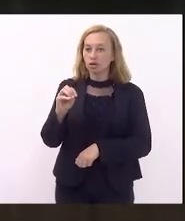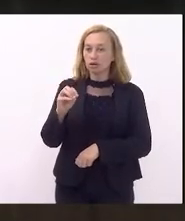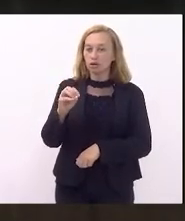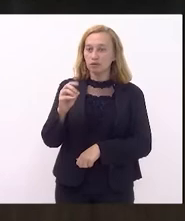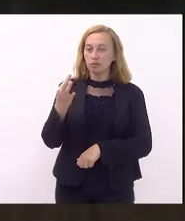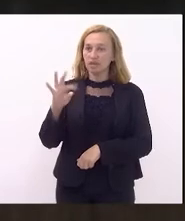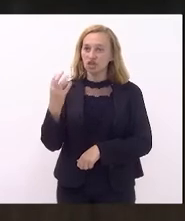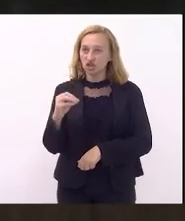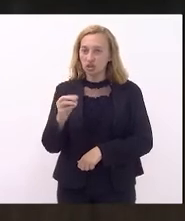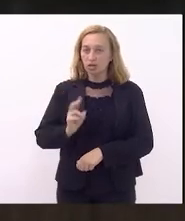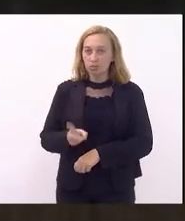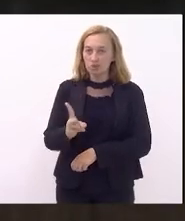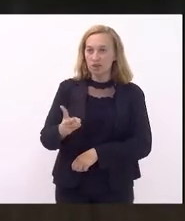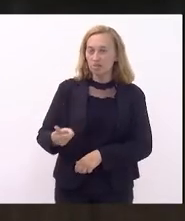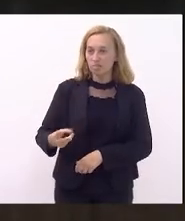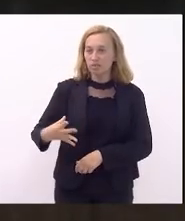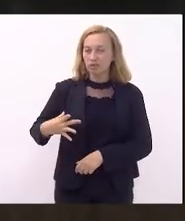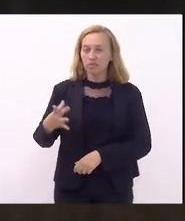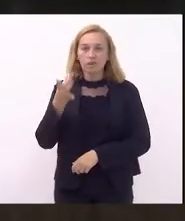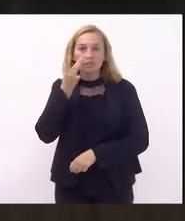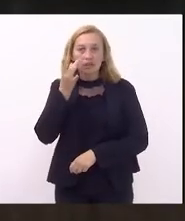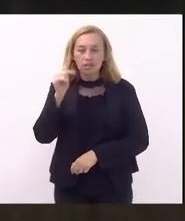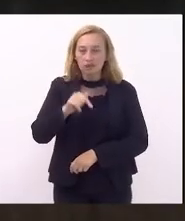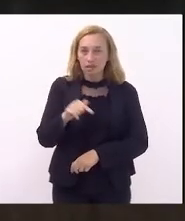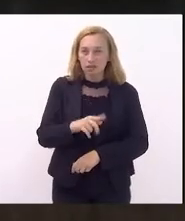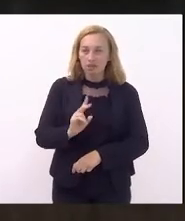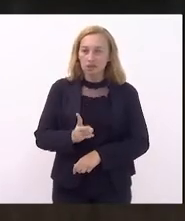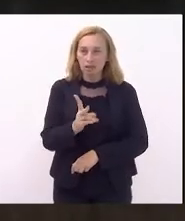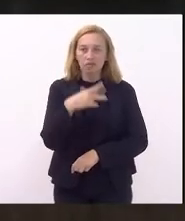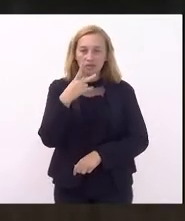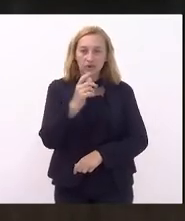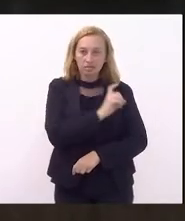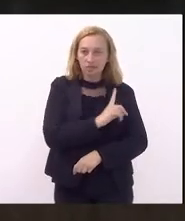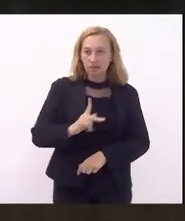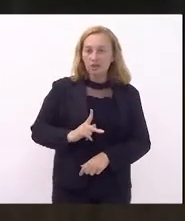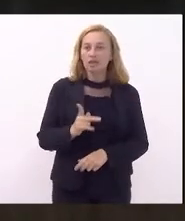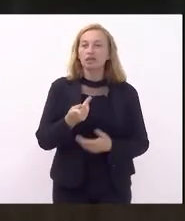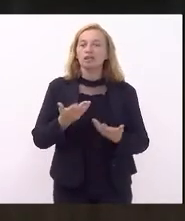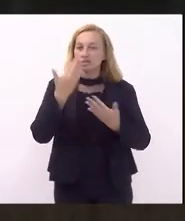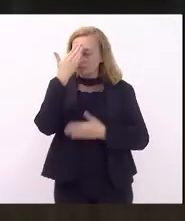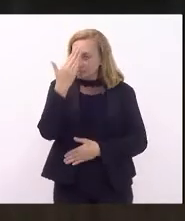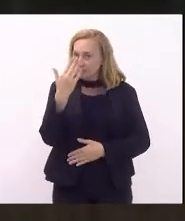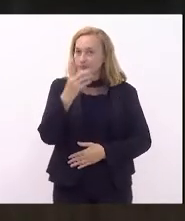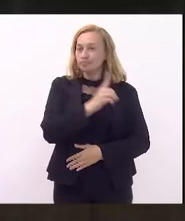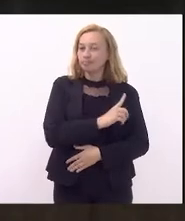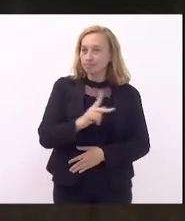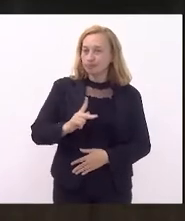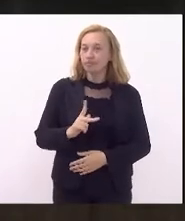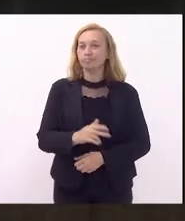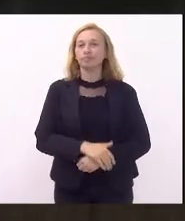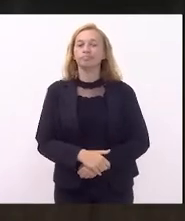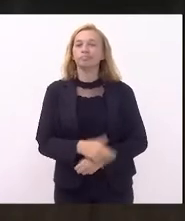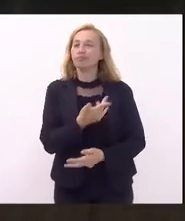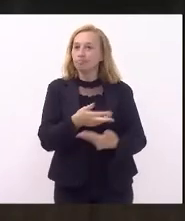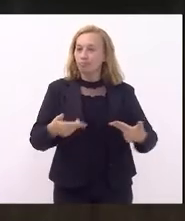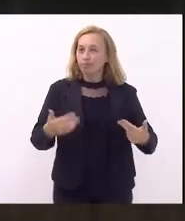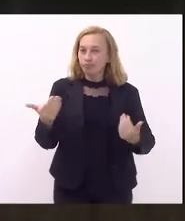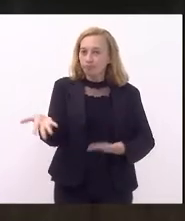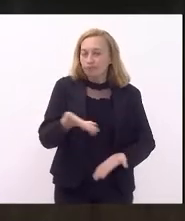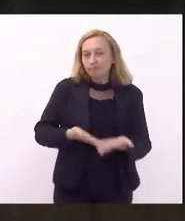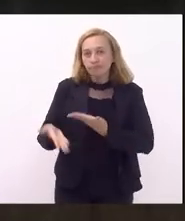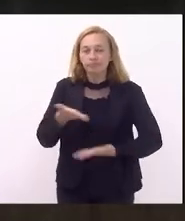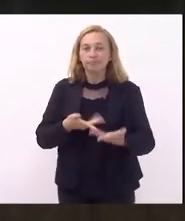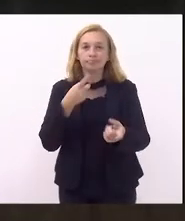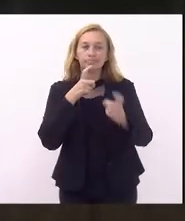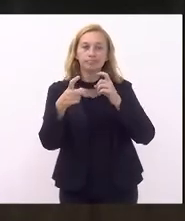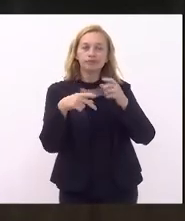como sempre, muito presente e fazendo interlocução com a Defensoria. Agradecer publicamente à Defensoria por várias parcerias e vários